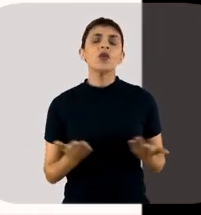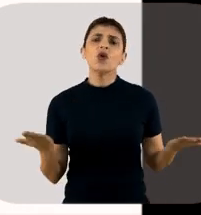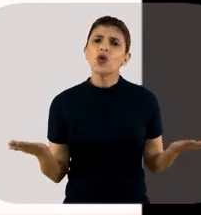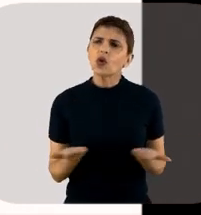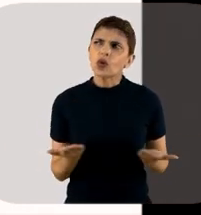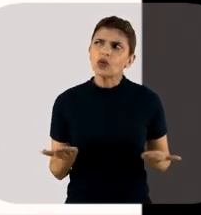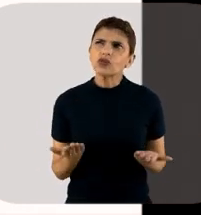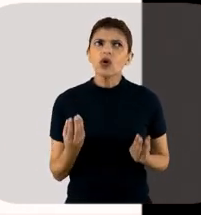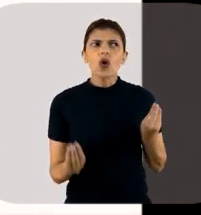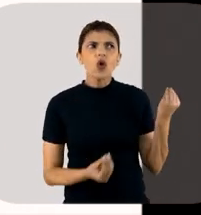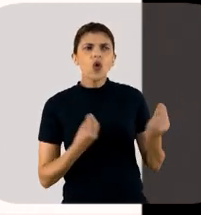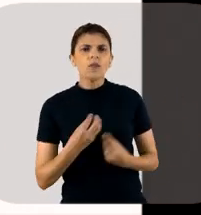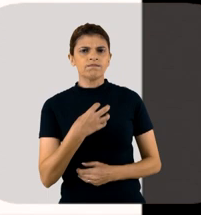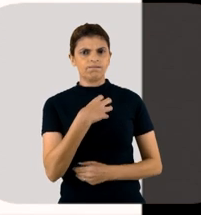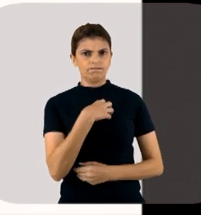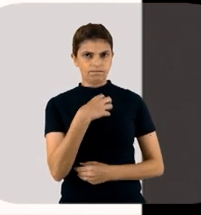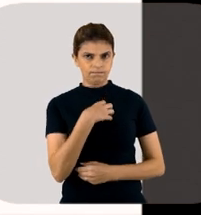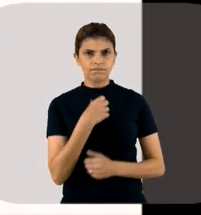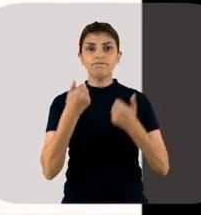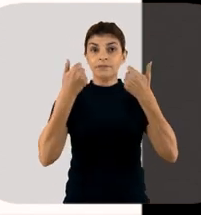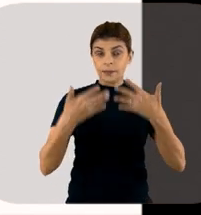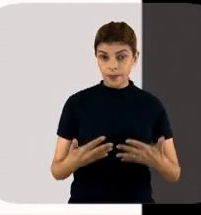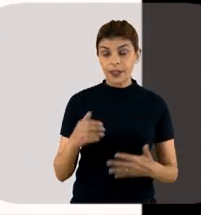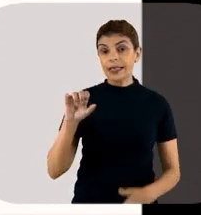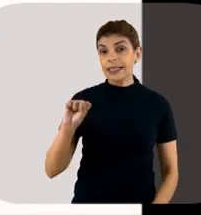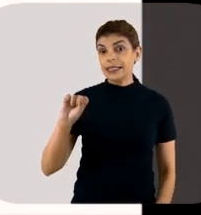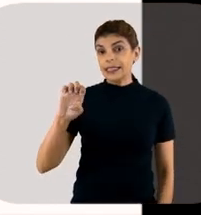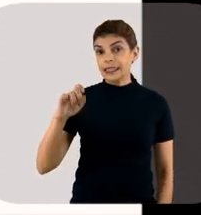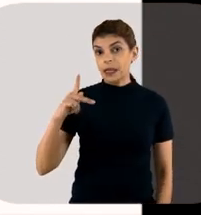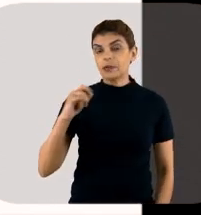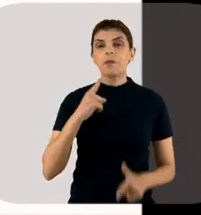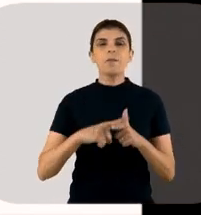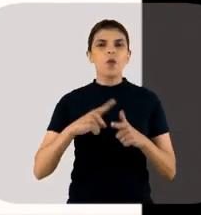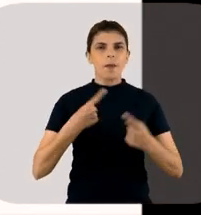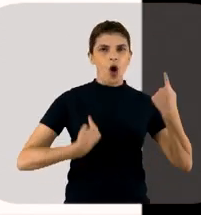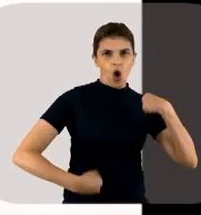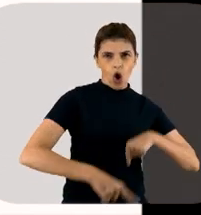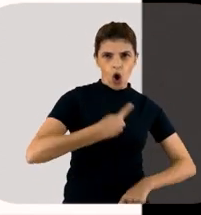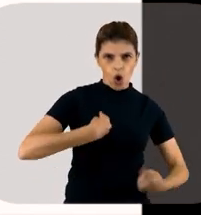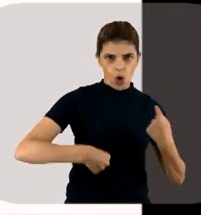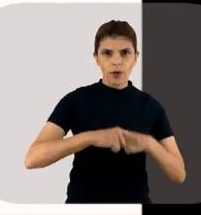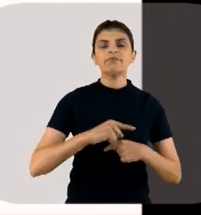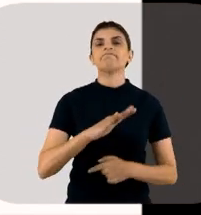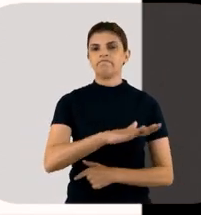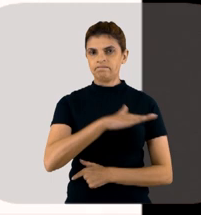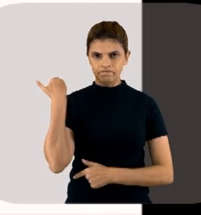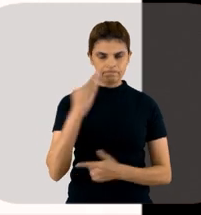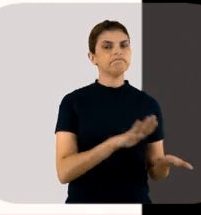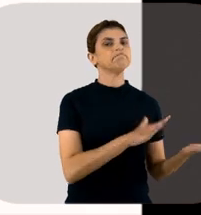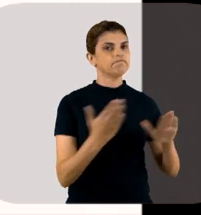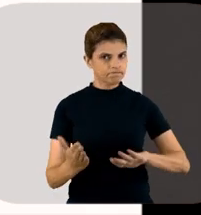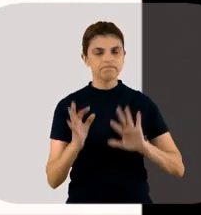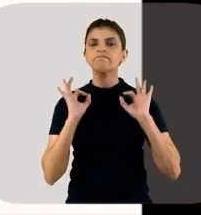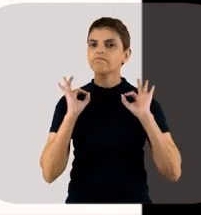ficou hoje? Por definição, sepsis é a disfunção orgânica, potencialmente fatal,